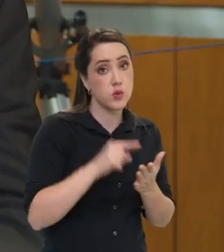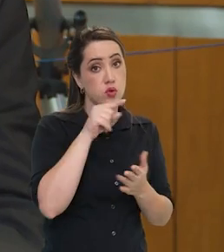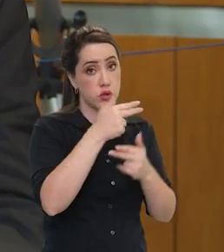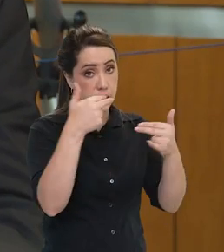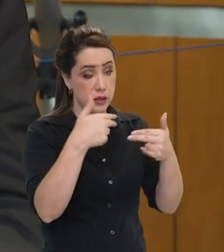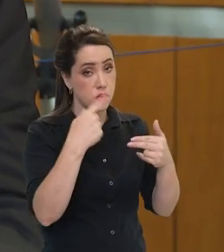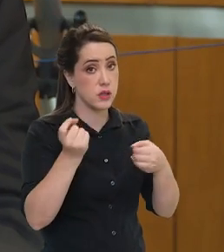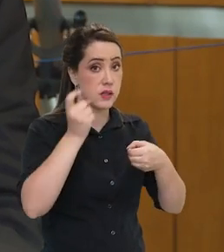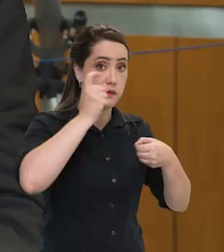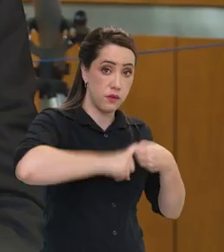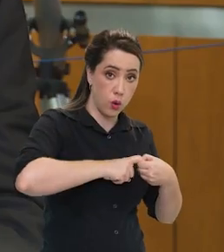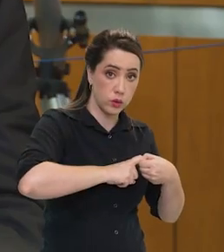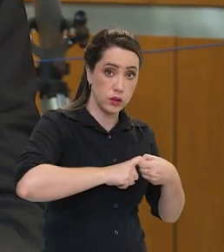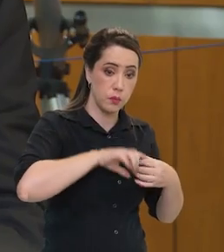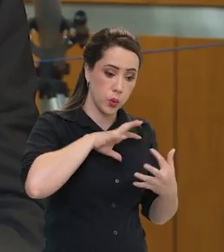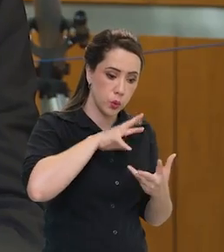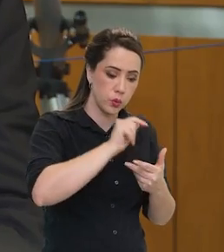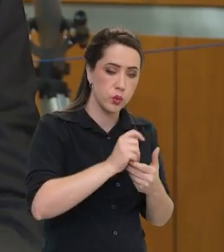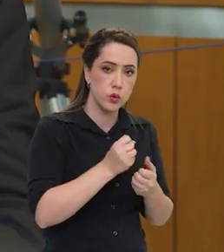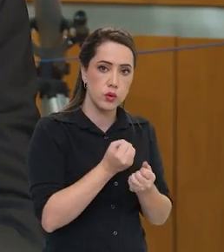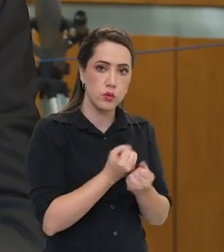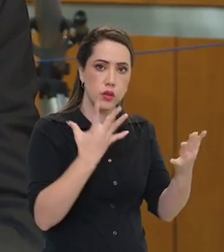por exemplo, em 25 anos.